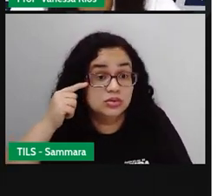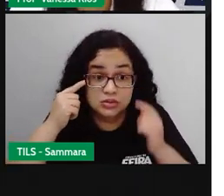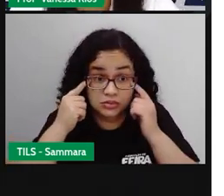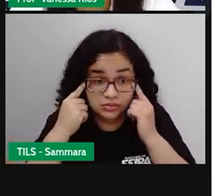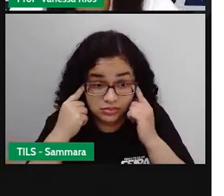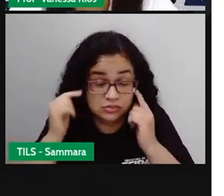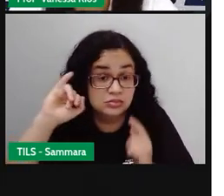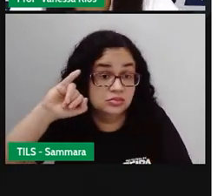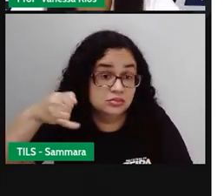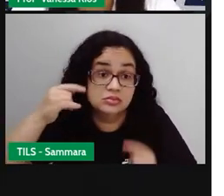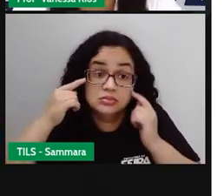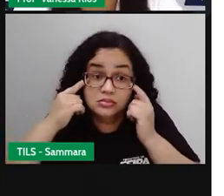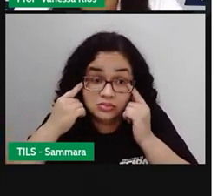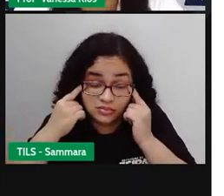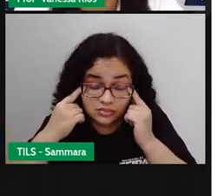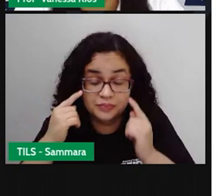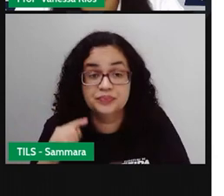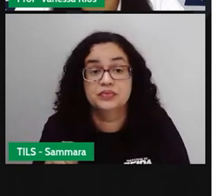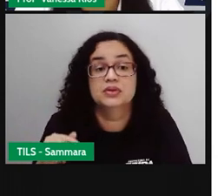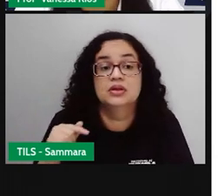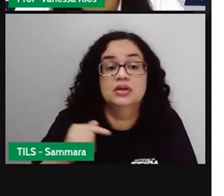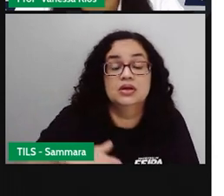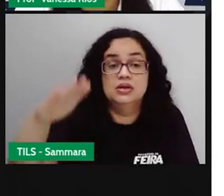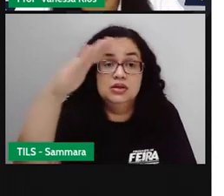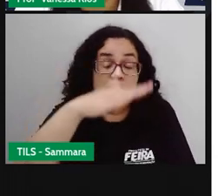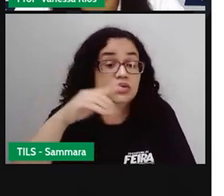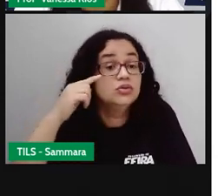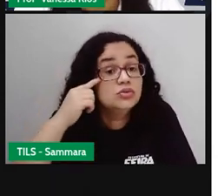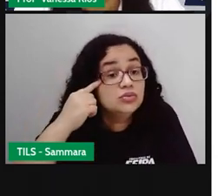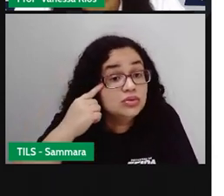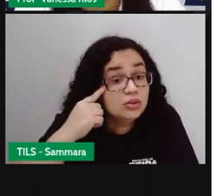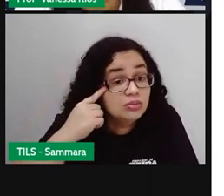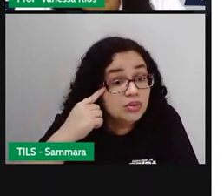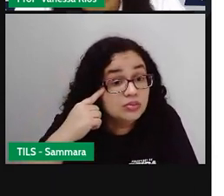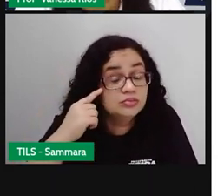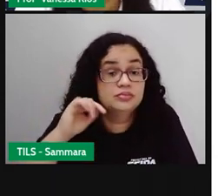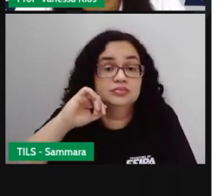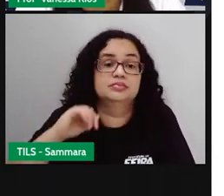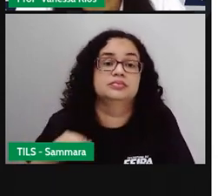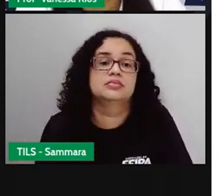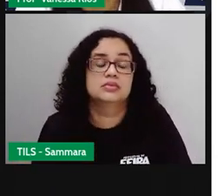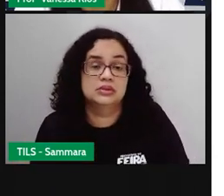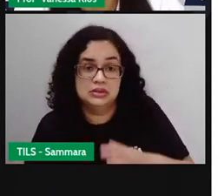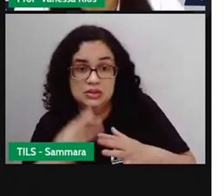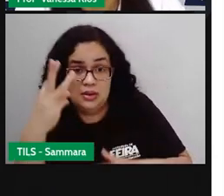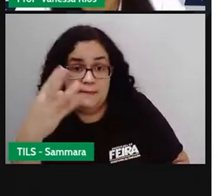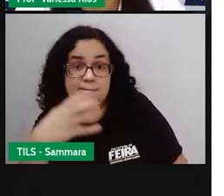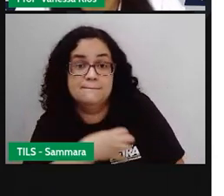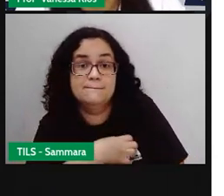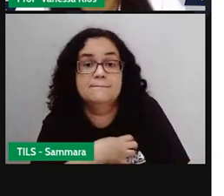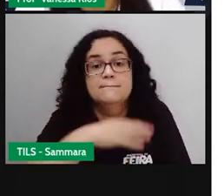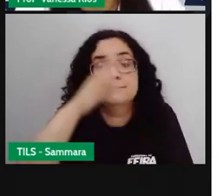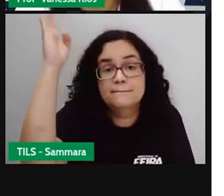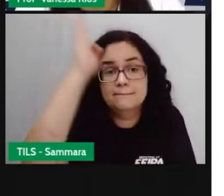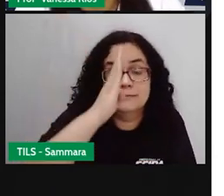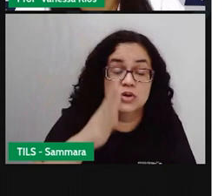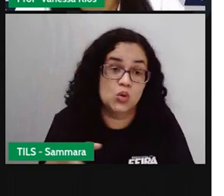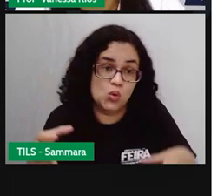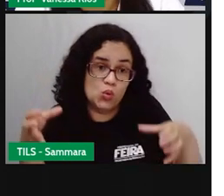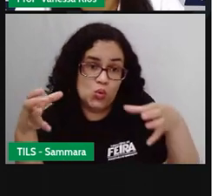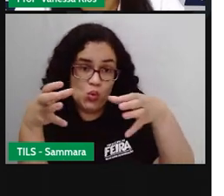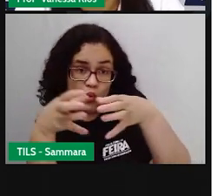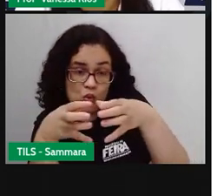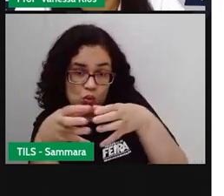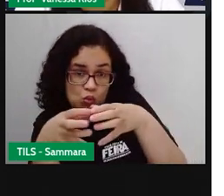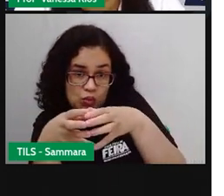então a Bahia é um polo receptor da imigração japonesa, é o terceiro estado brasileiro com maior comunidade de